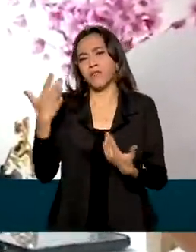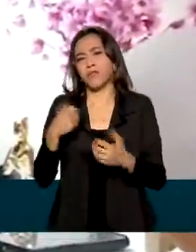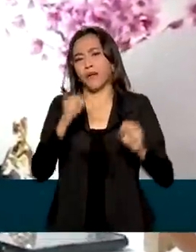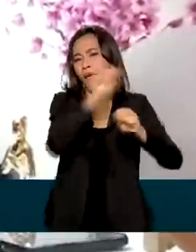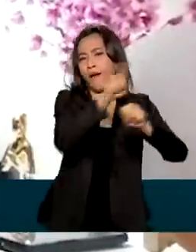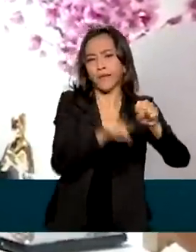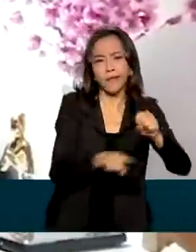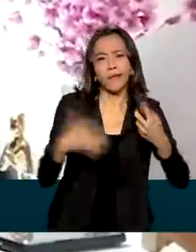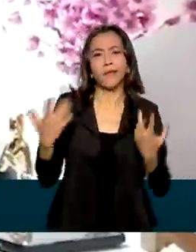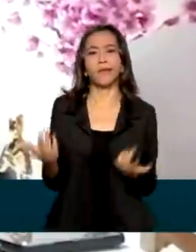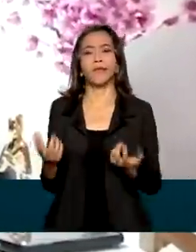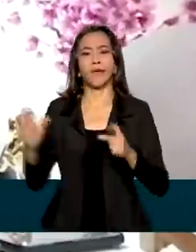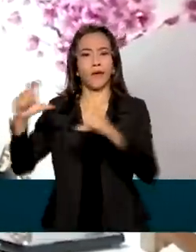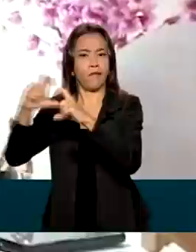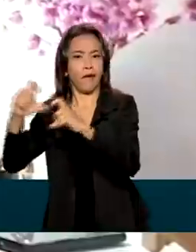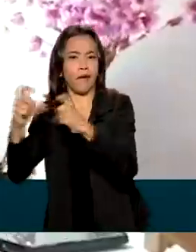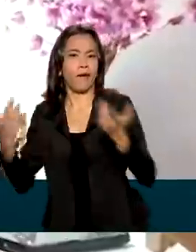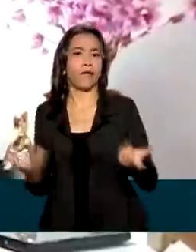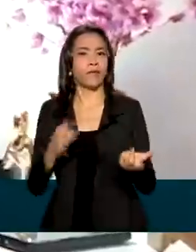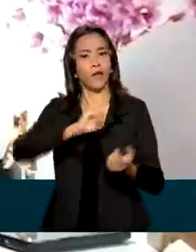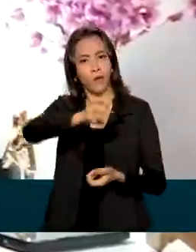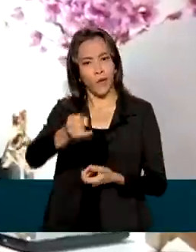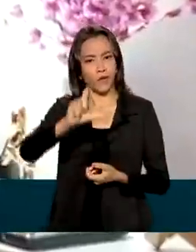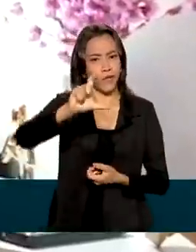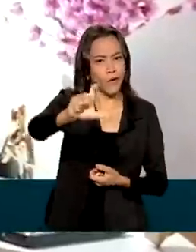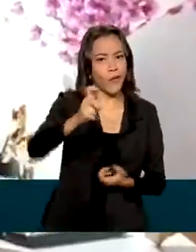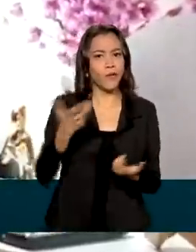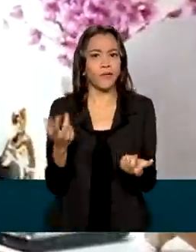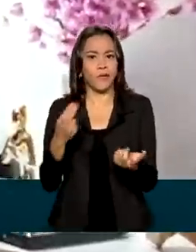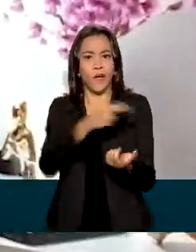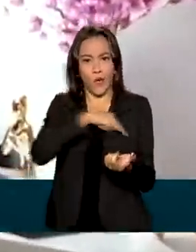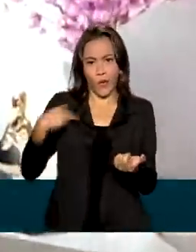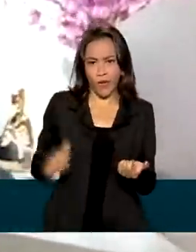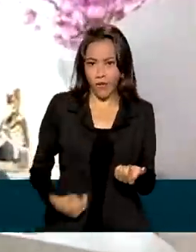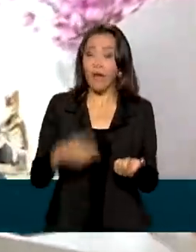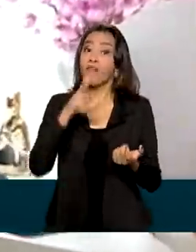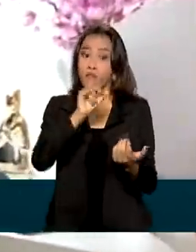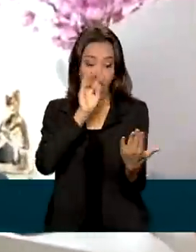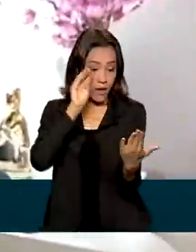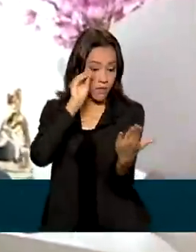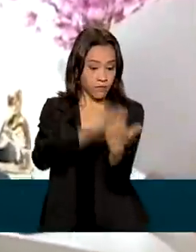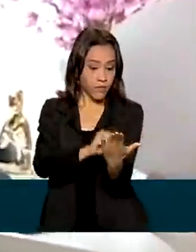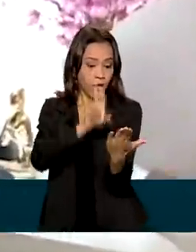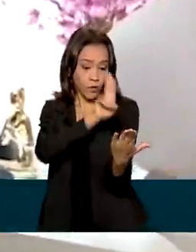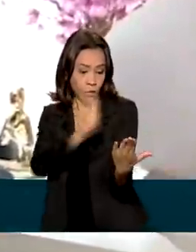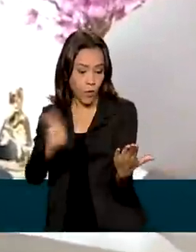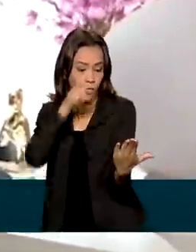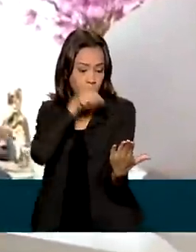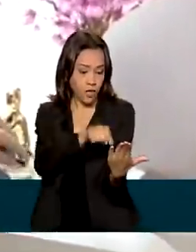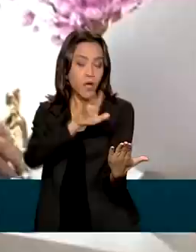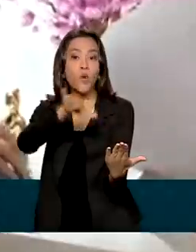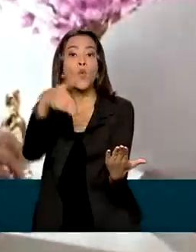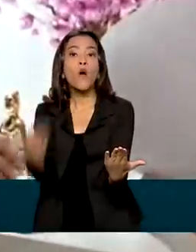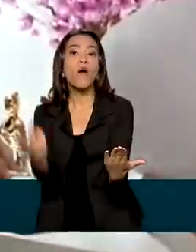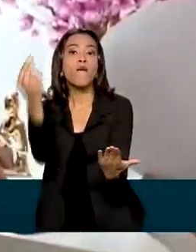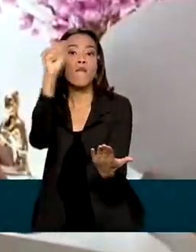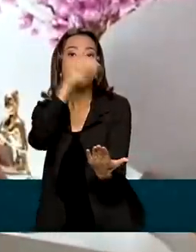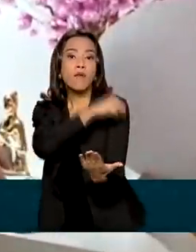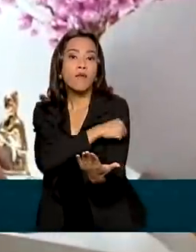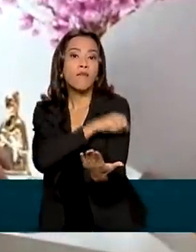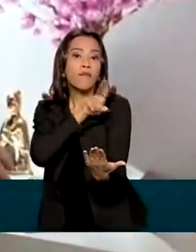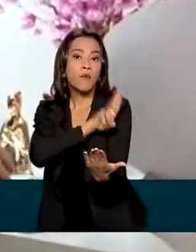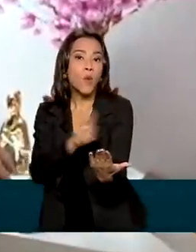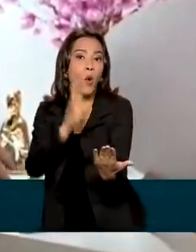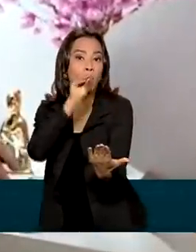ou Janssen, Coronavac, vai aparecer aqui direitinho a vacina que você tomou, a